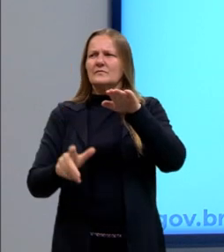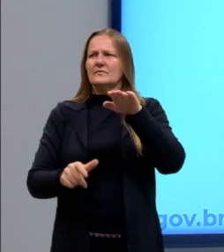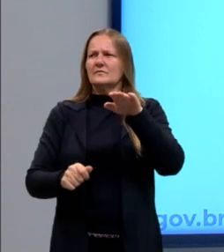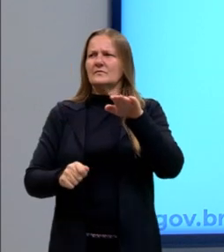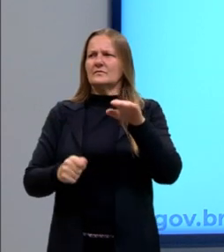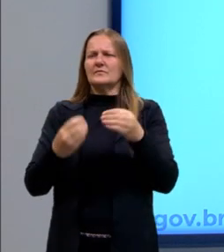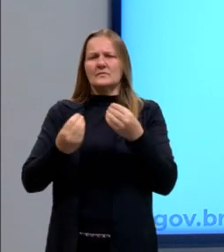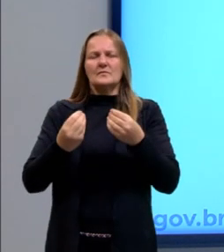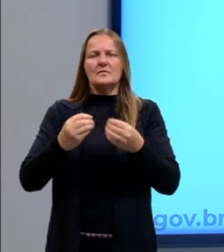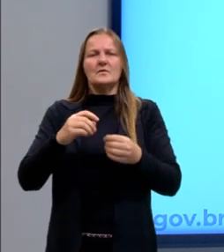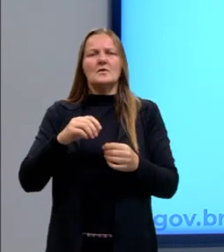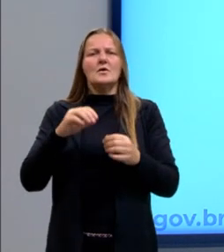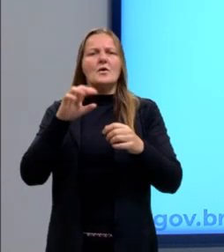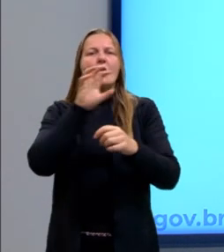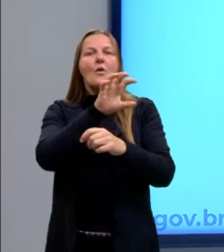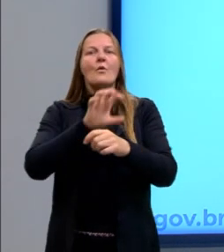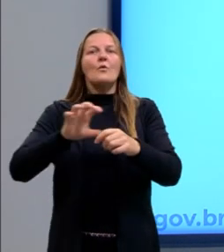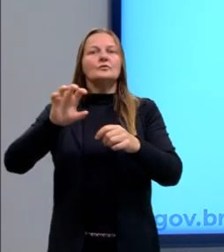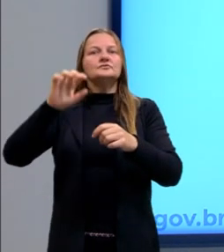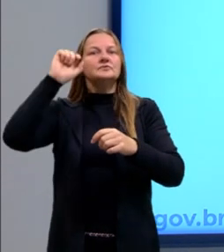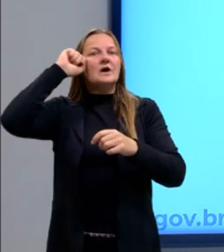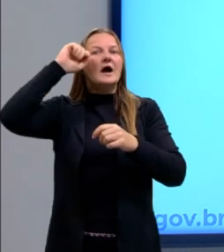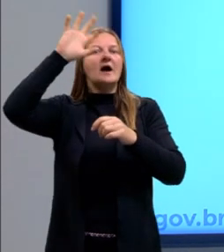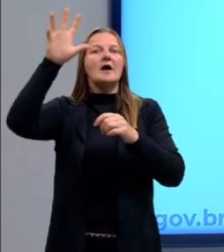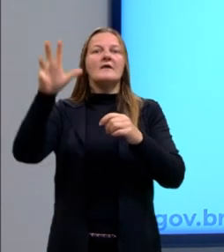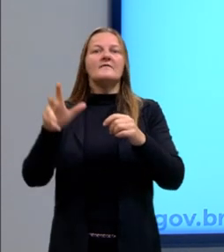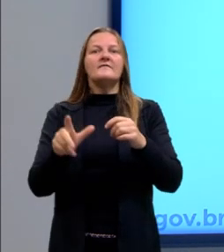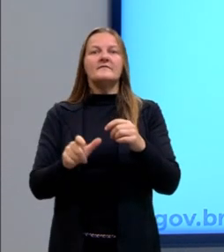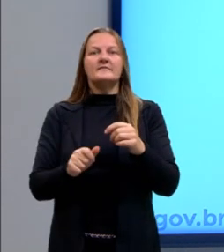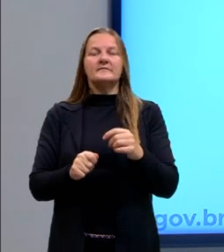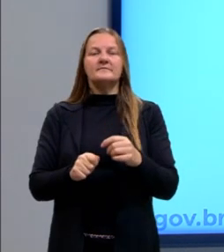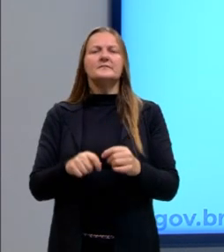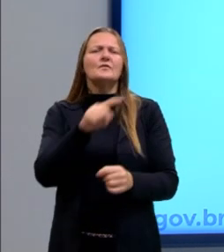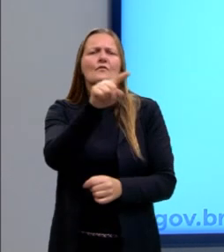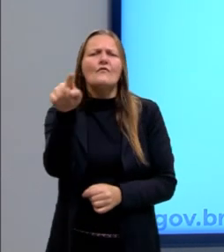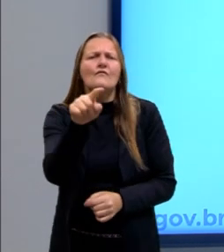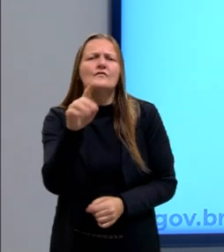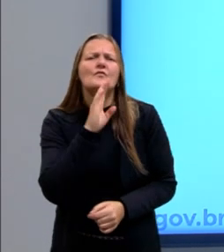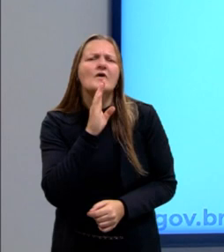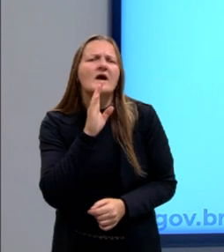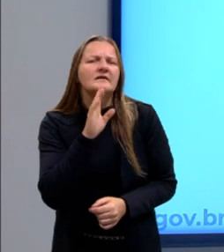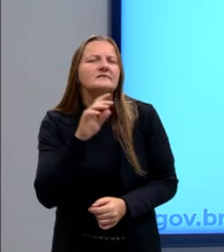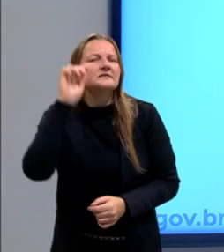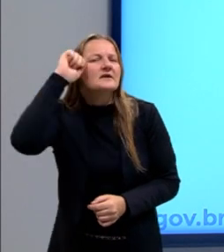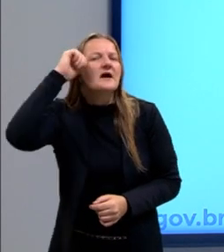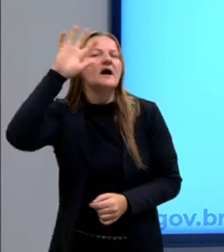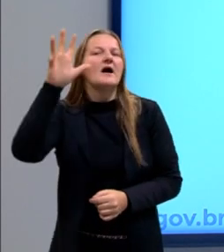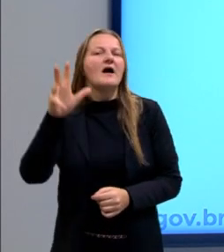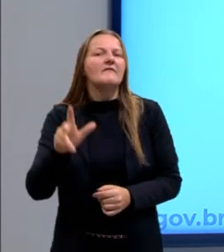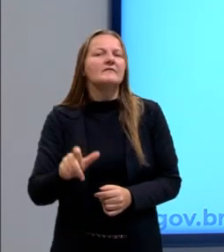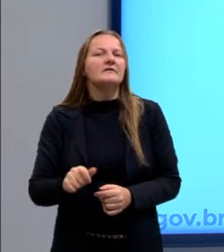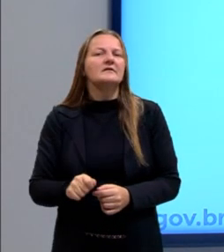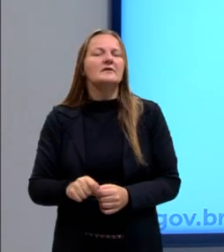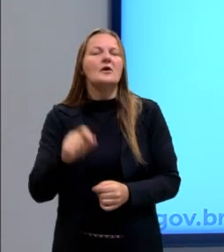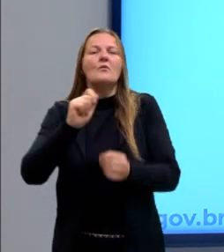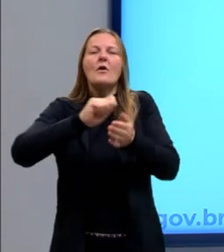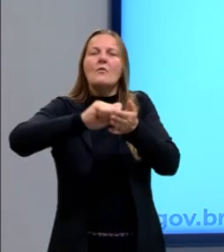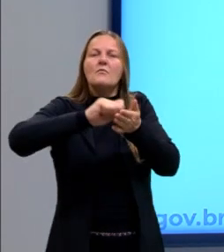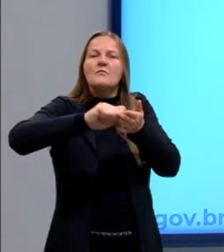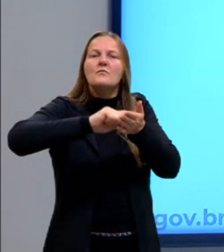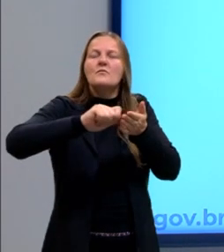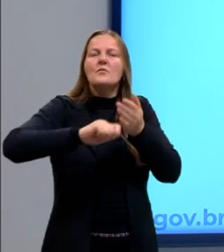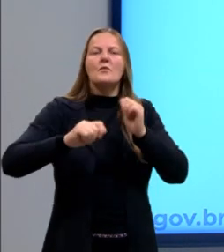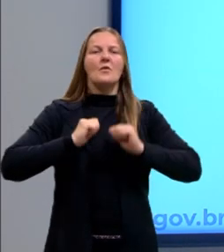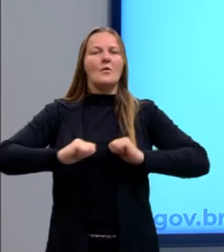africano. E eu aproveito para perguntar para vocês, o que vocês conhecem sobre a África? Que escritores, que